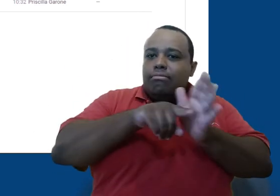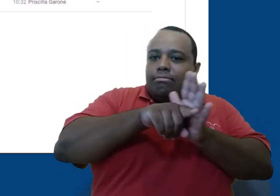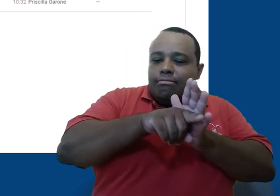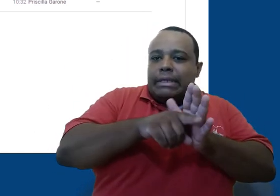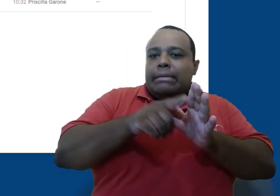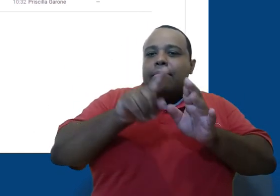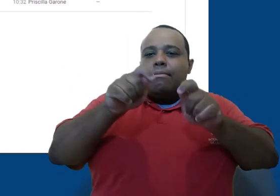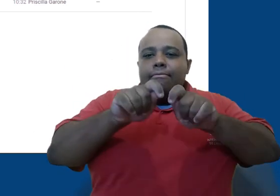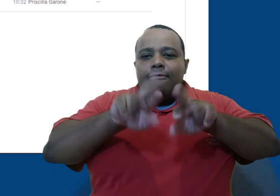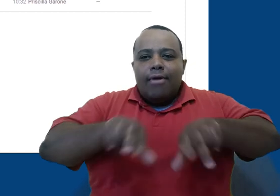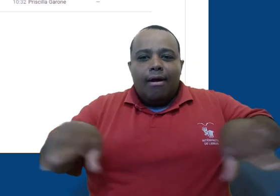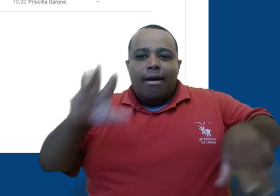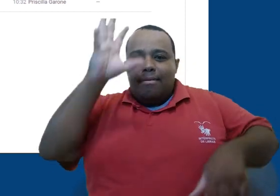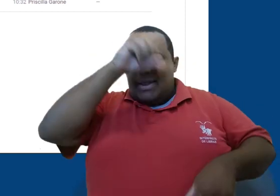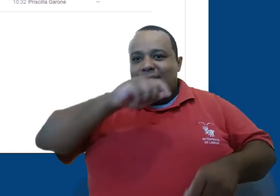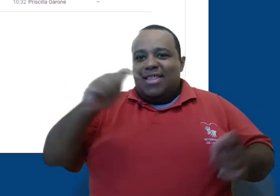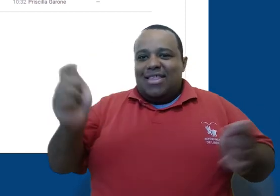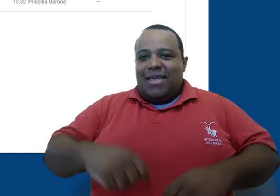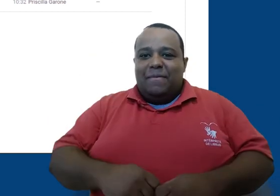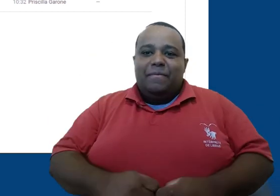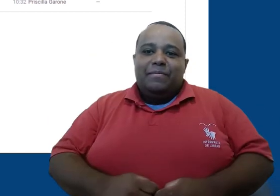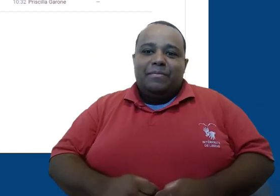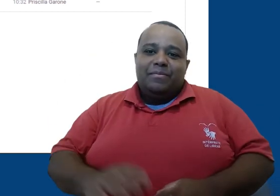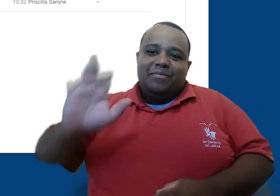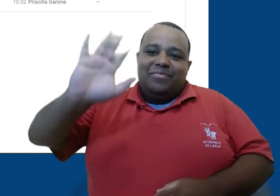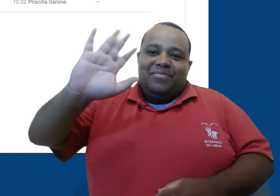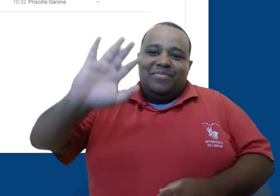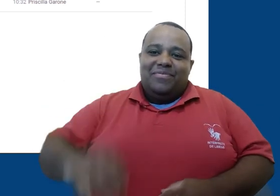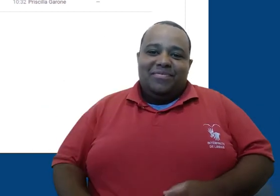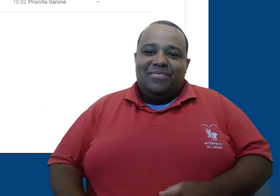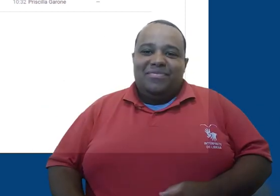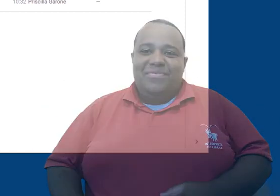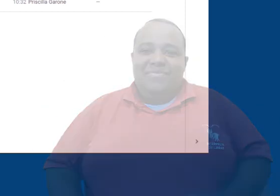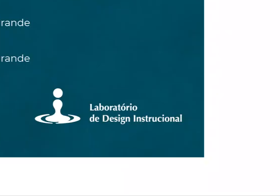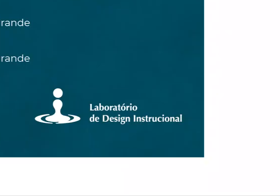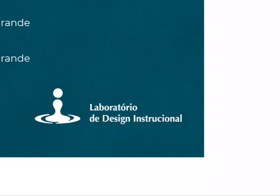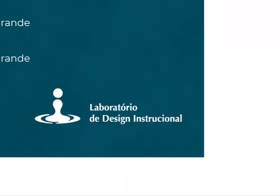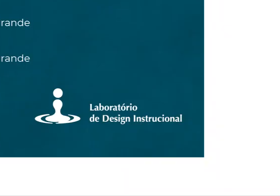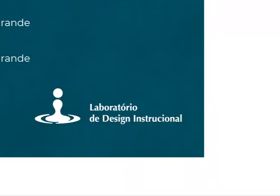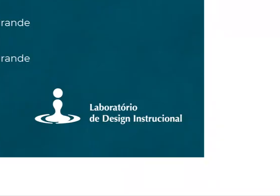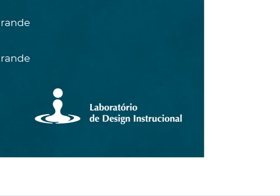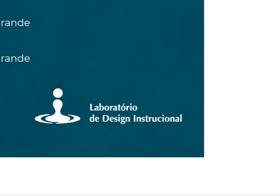o reenvio. Continue explorando o Classroom e todas as suas possibilidades. Até o próximo vídeo!